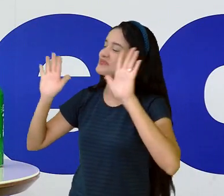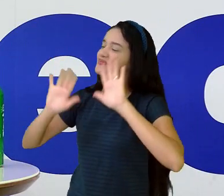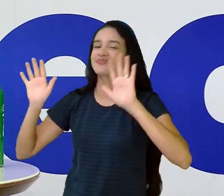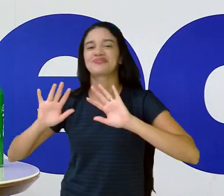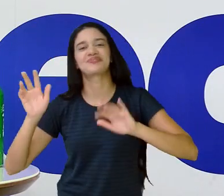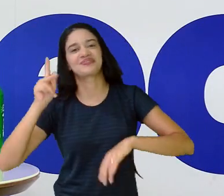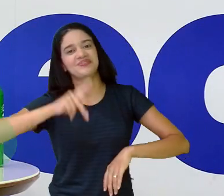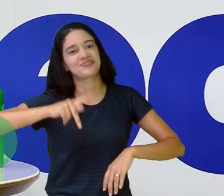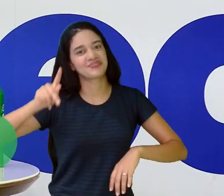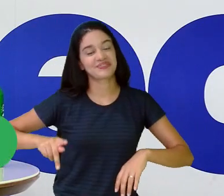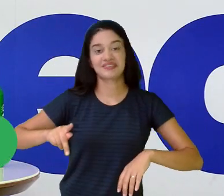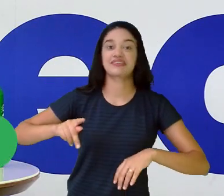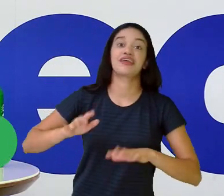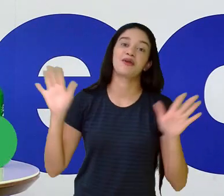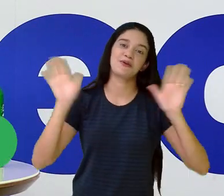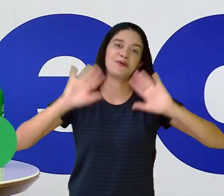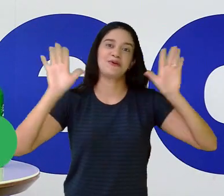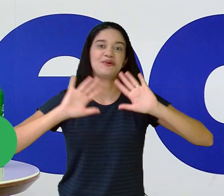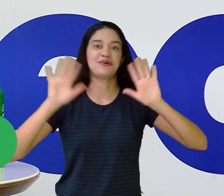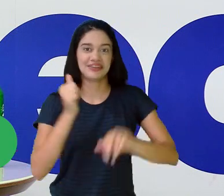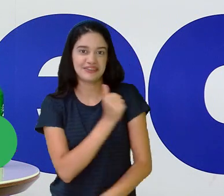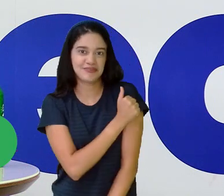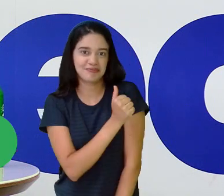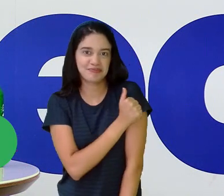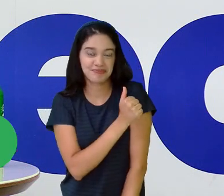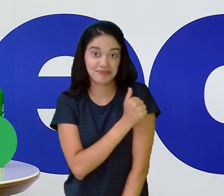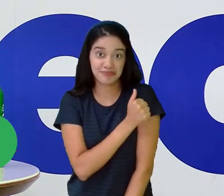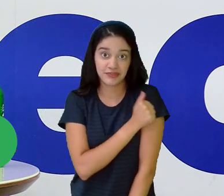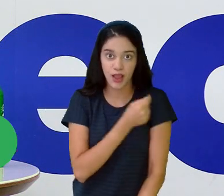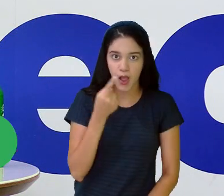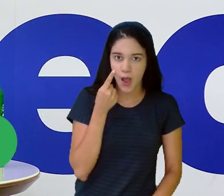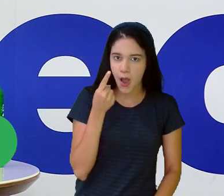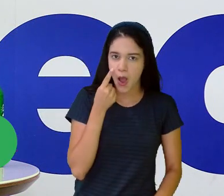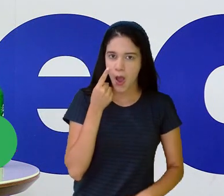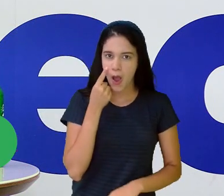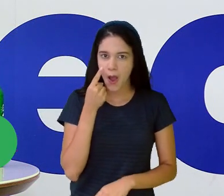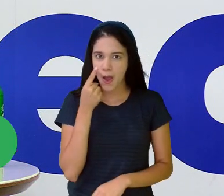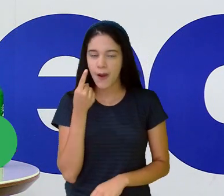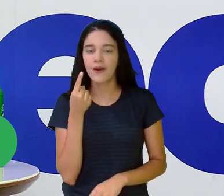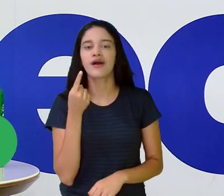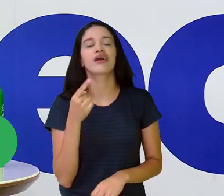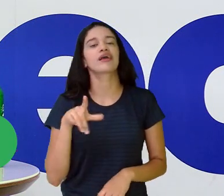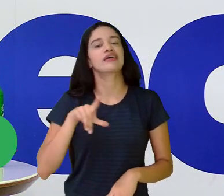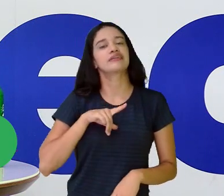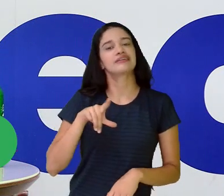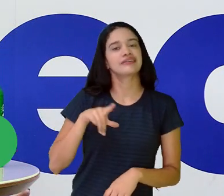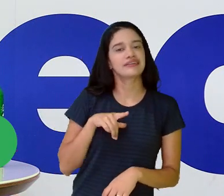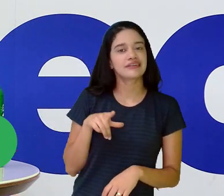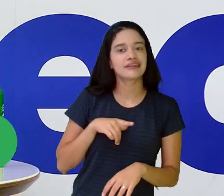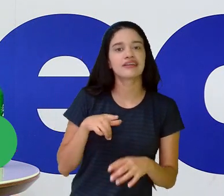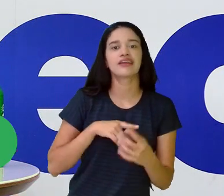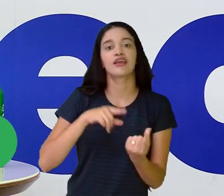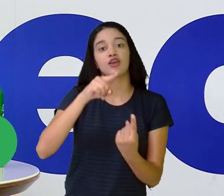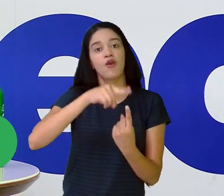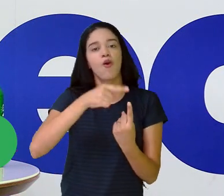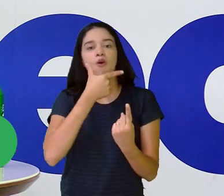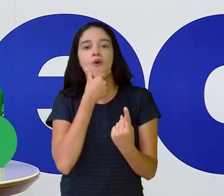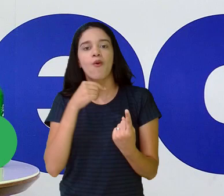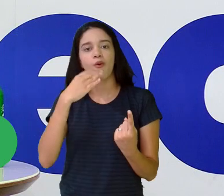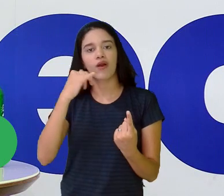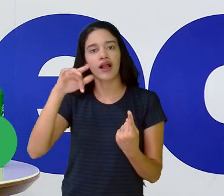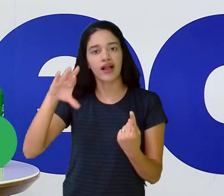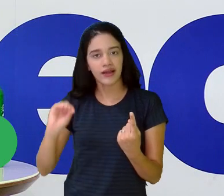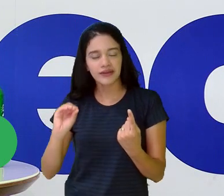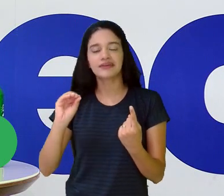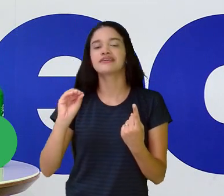Olá, professor Eli, olá estudantes! Por aqui, professor Eli, passou já o Caio, cumprimentando você, me